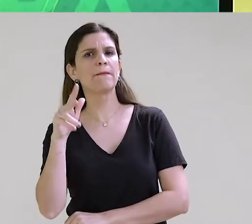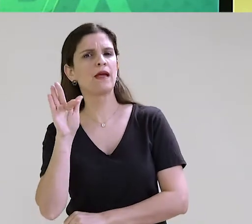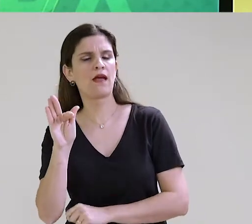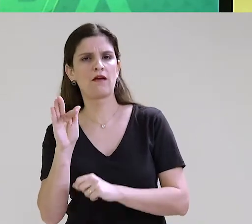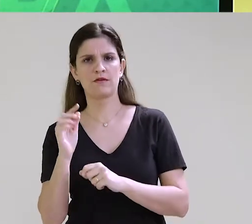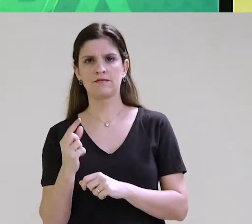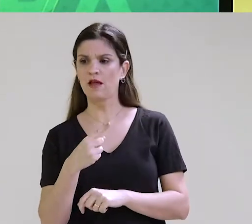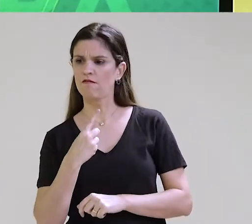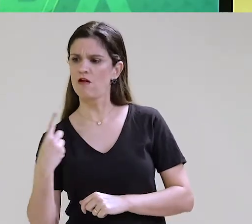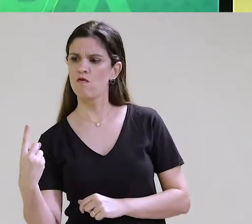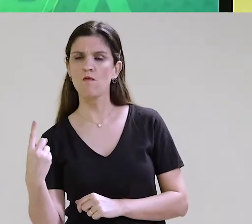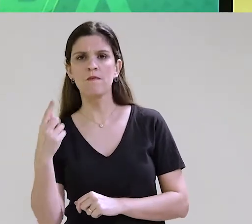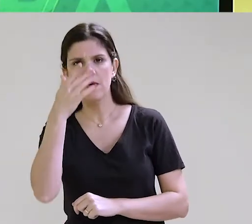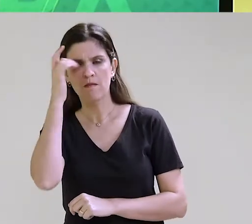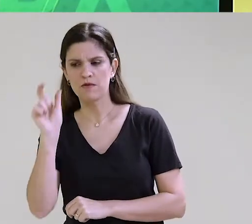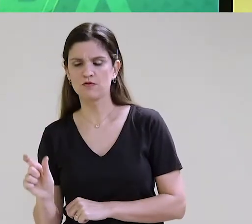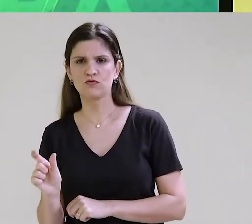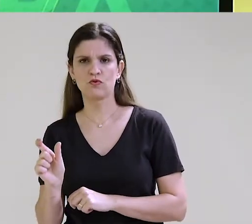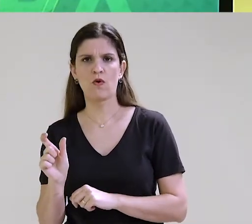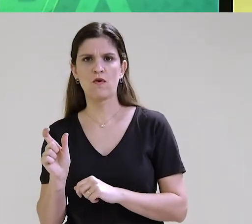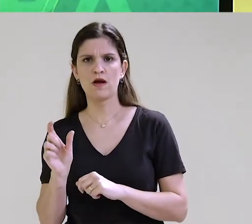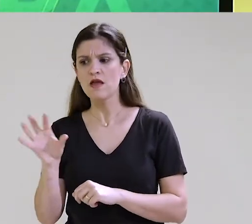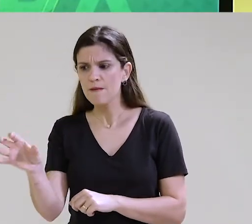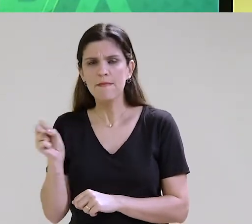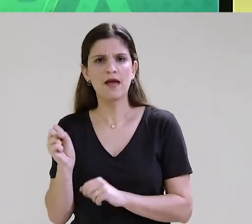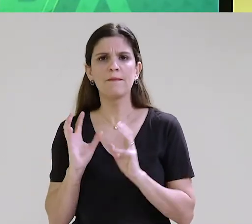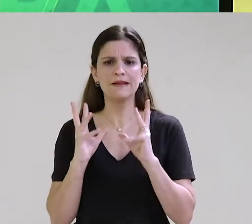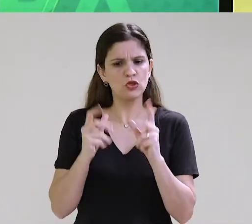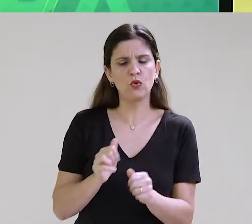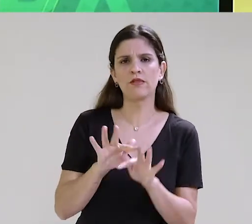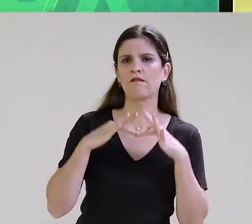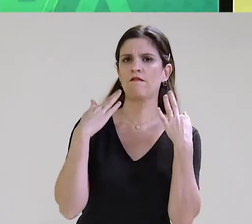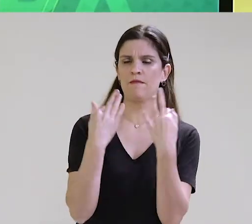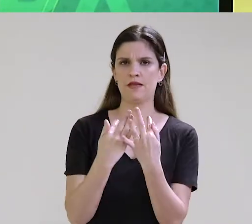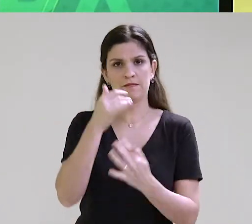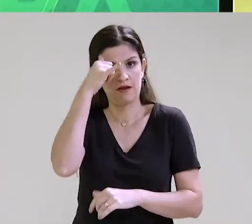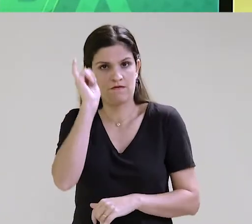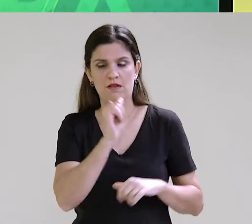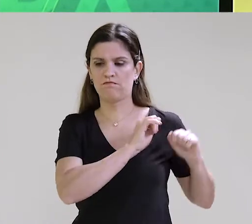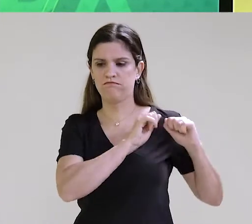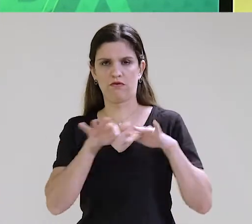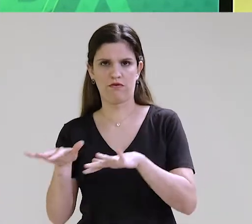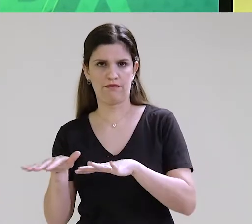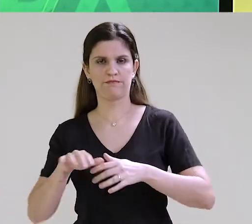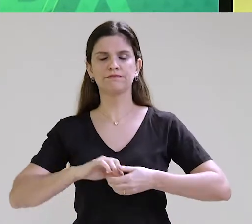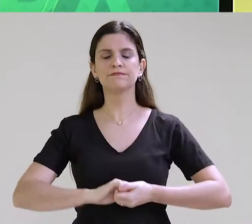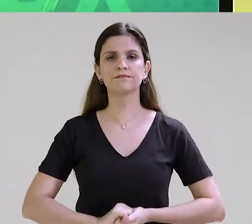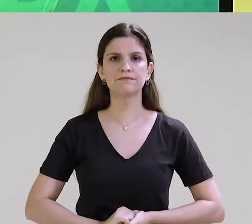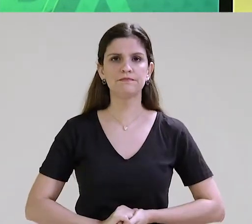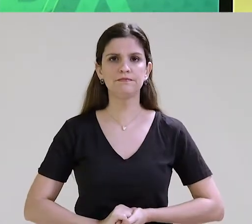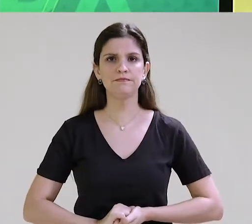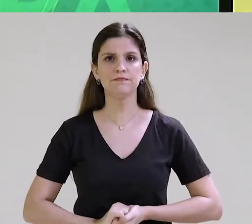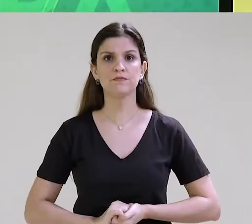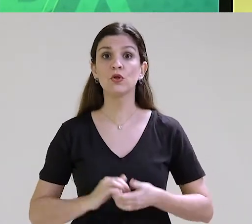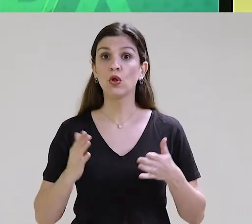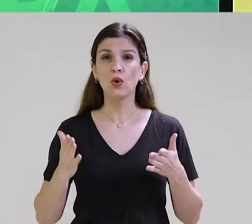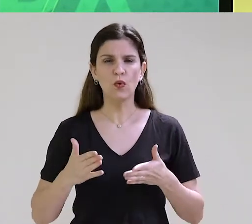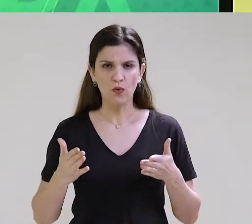uma pessoa pode retirar a medicação para todos os familiares, evitando assim aglomerações.